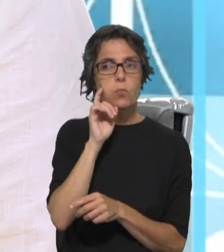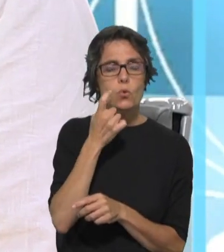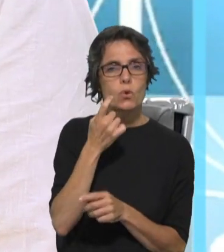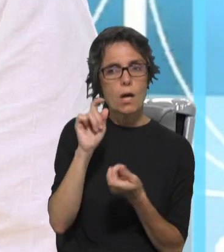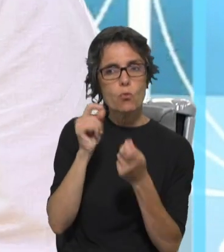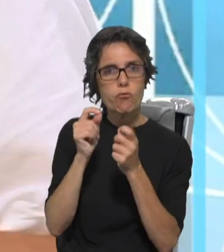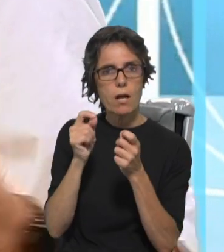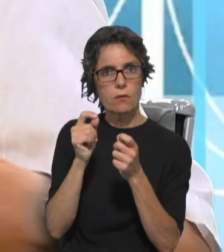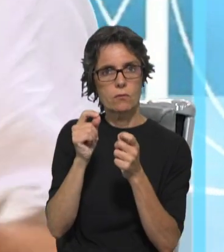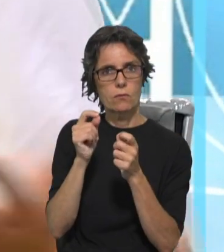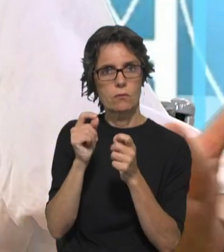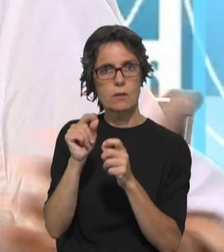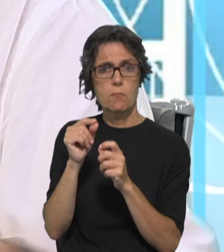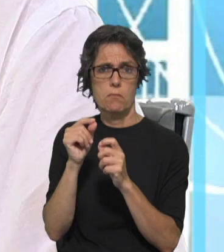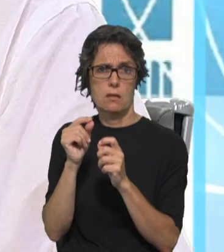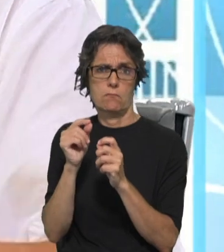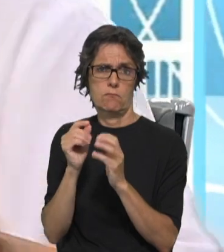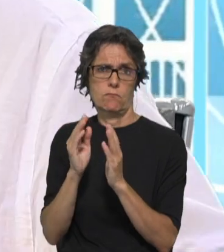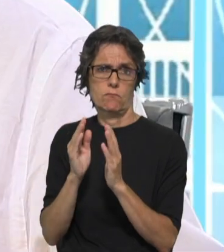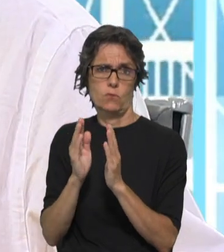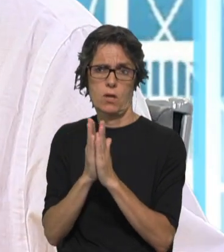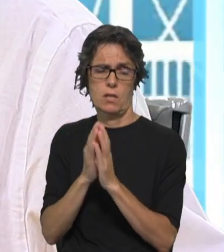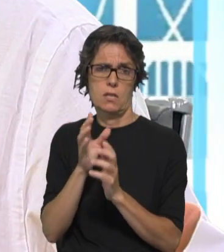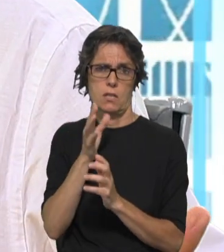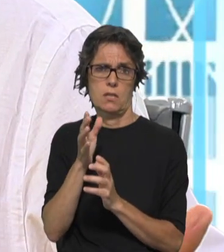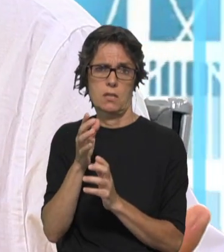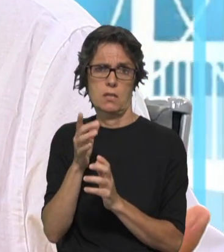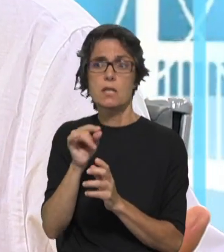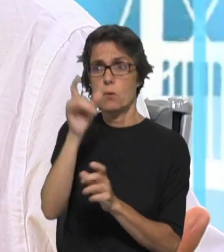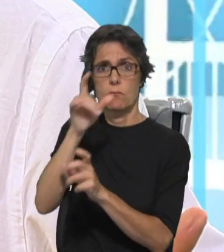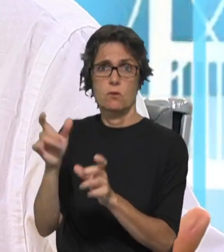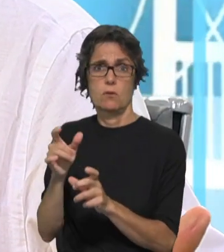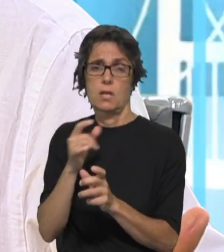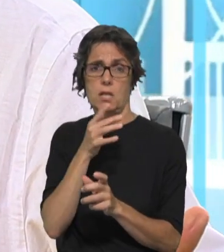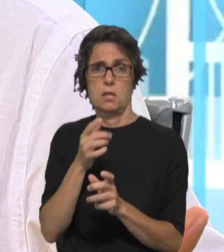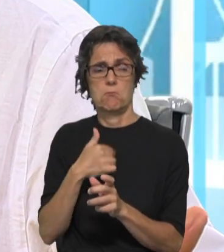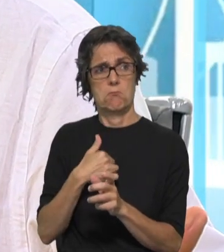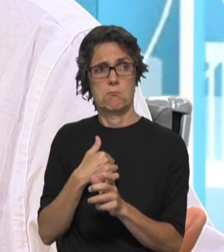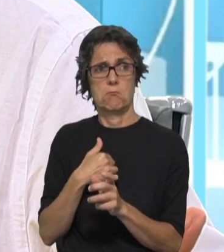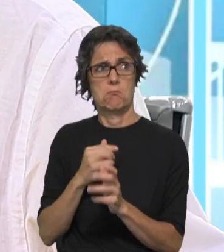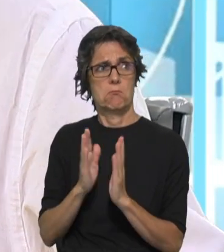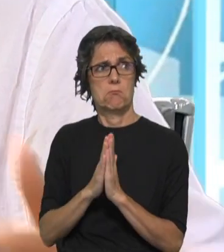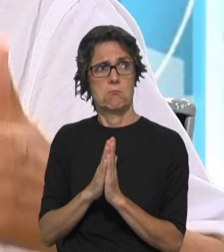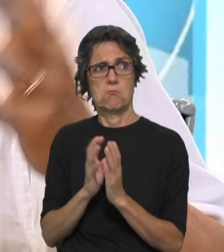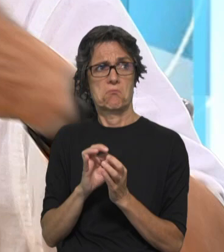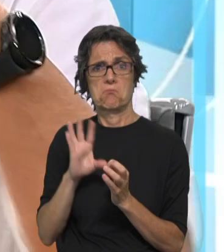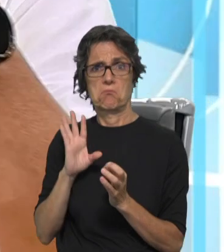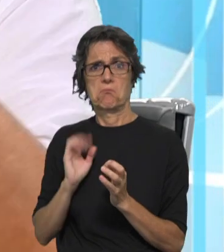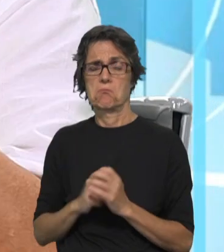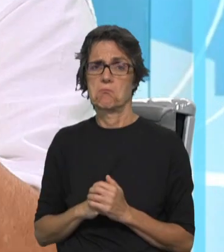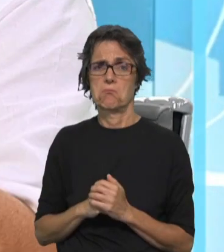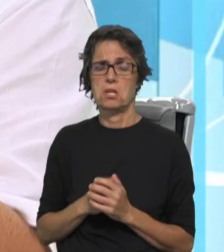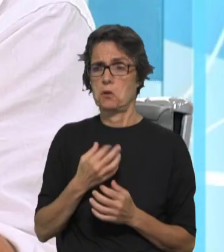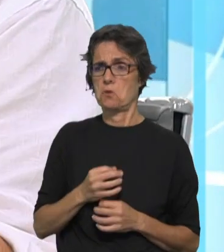diálogo com aqueles que, porventura, dizem, e há quem o diga, que não tem qualquer tipo de opção religiosa. Os chamados não